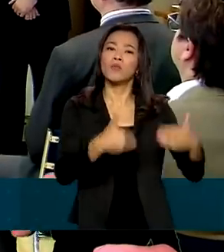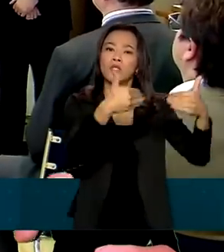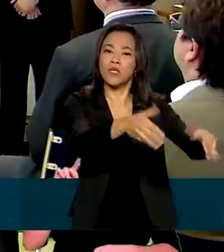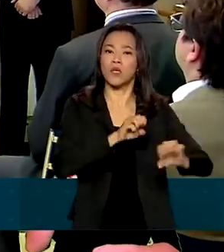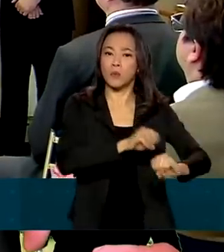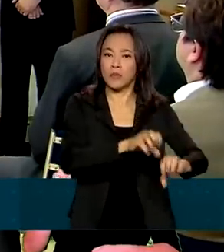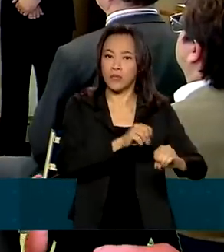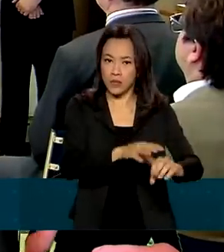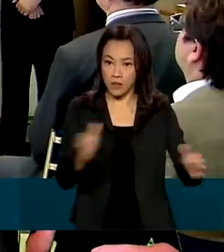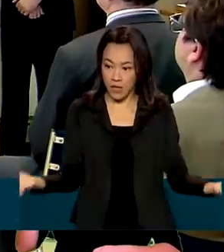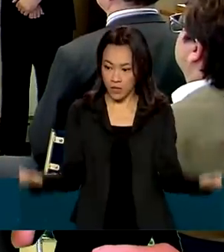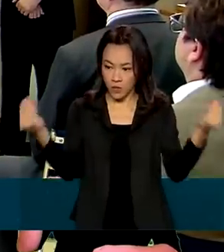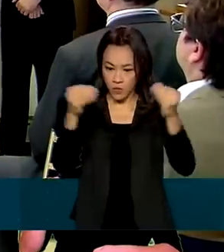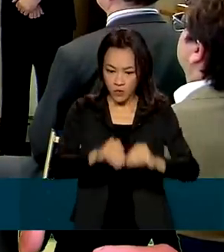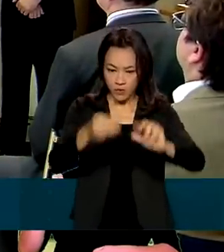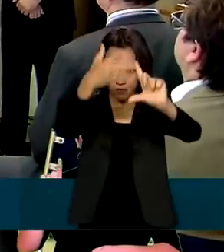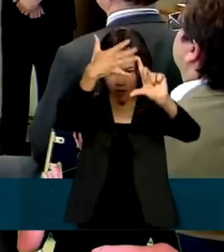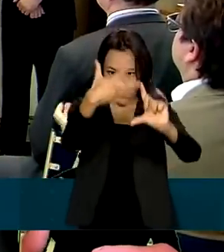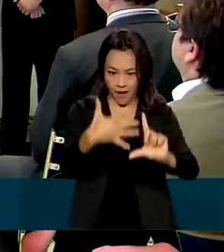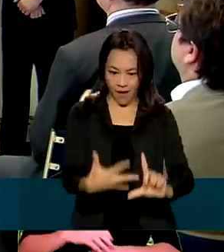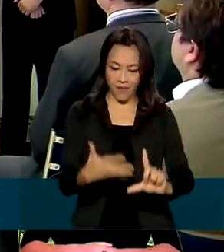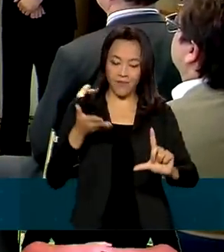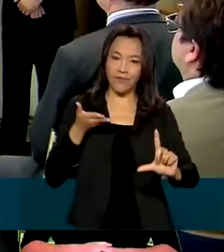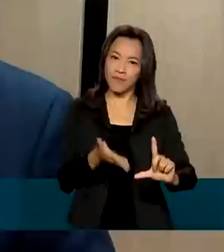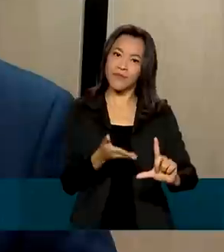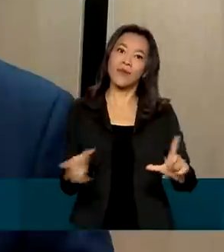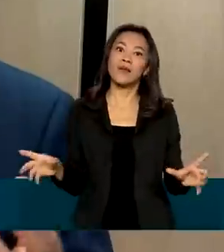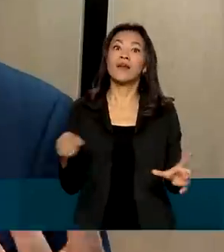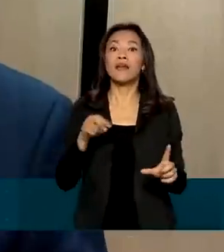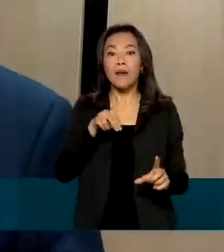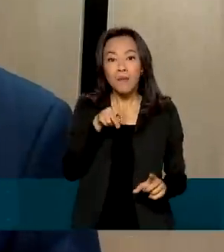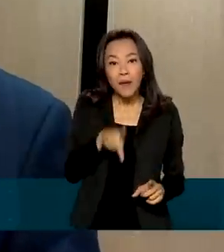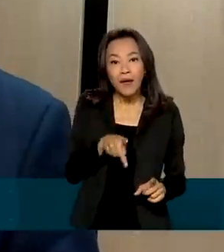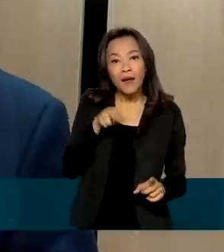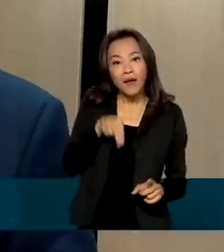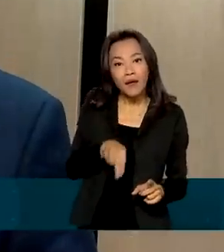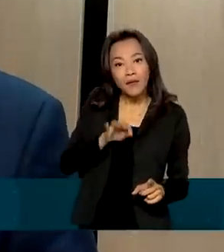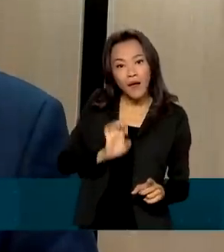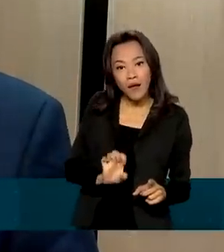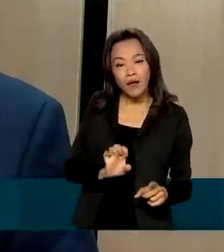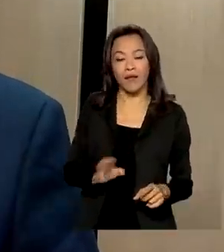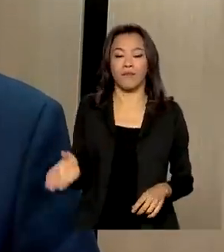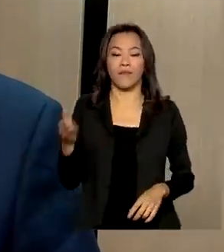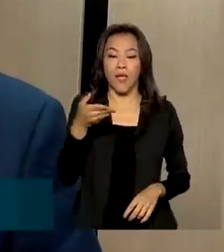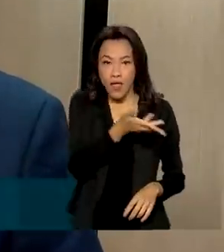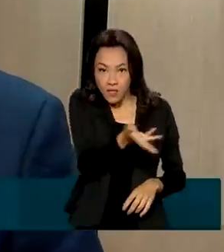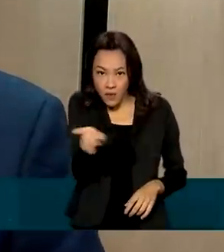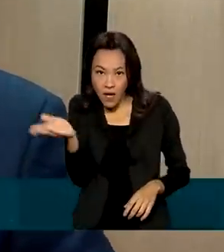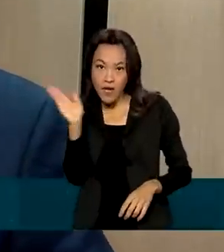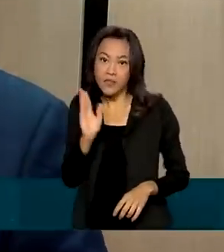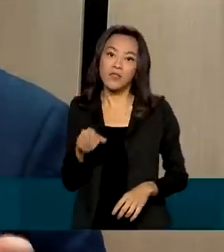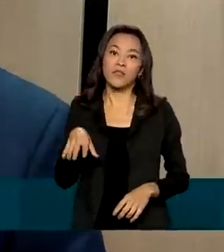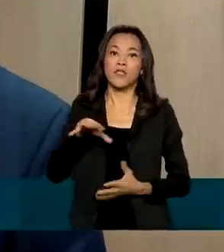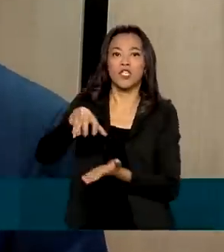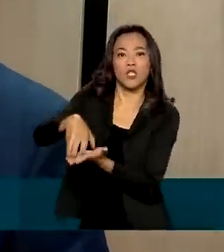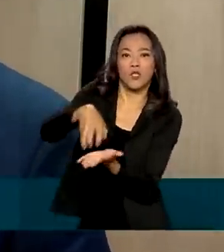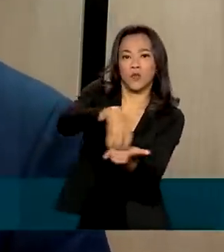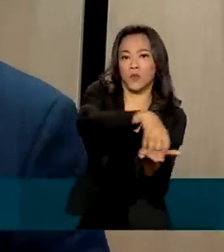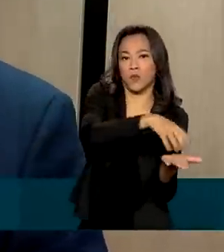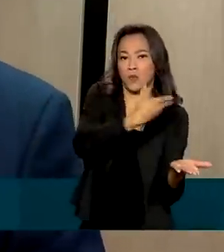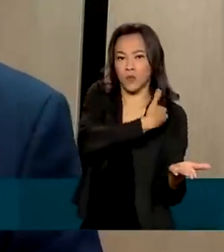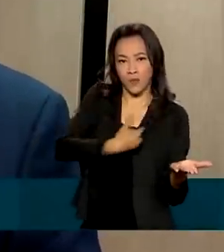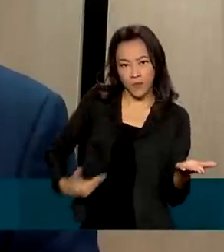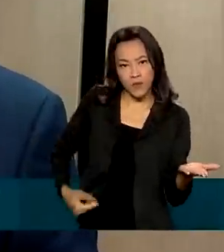Educação, a plataforma Mais PNE. São essas entidades, essas instituições contribuindo